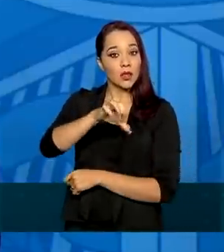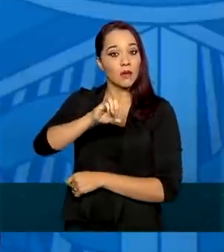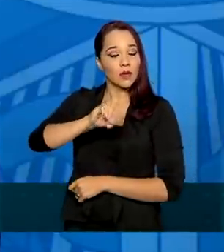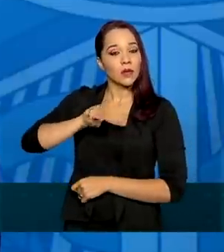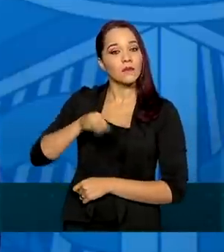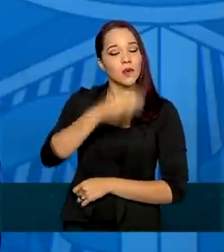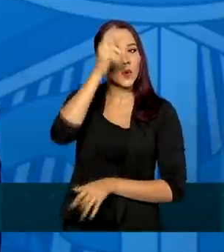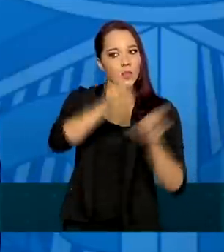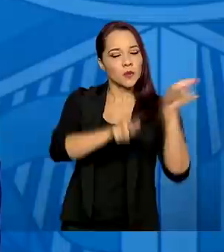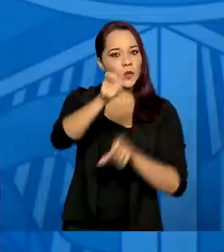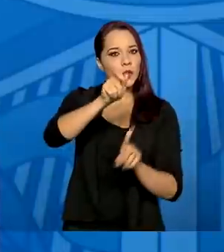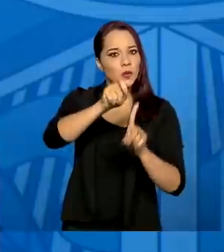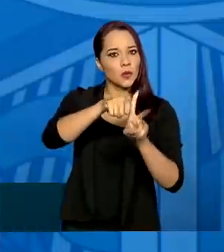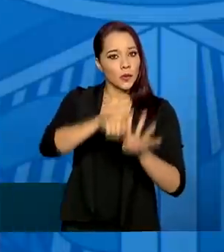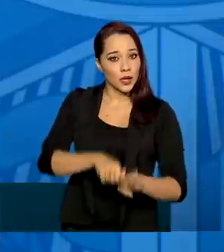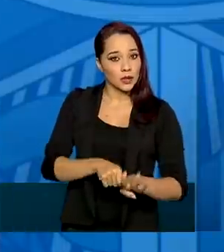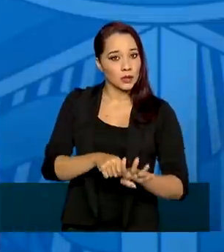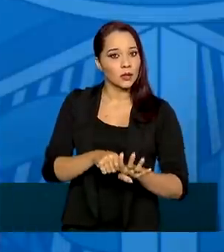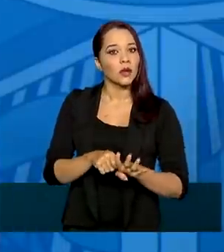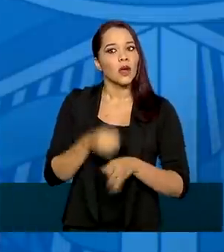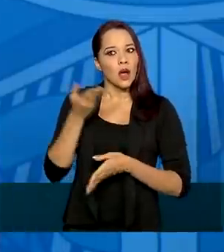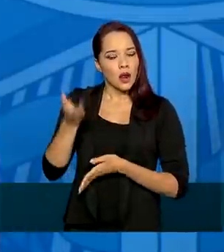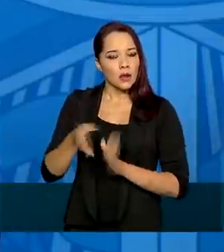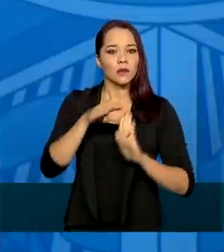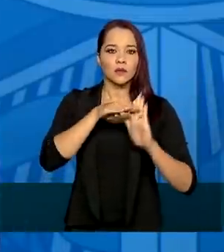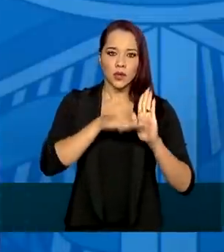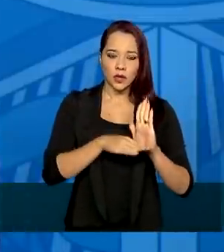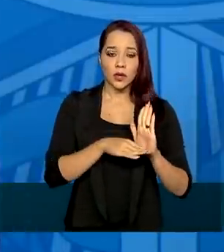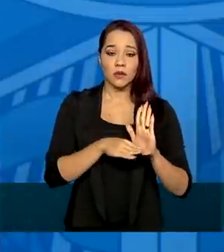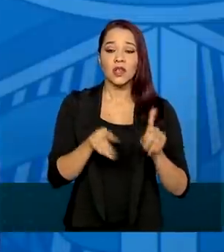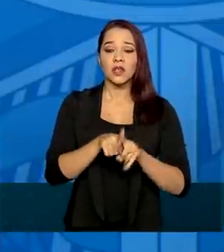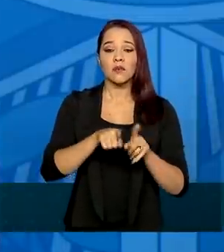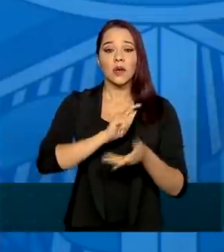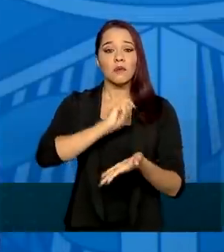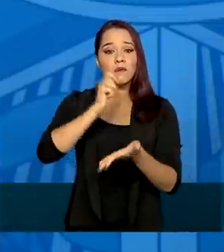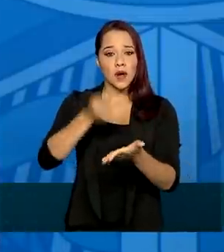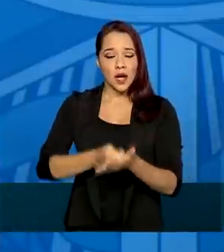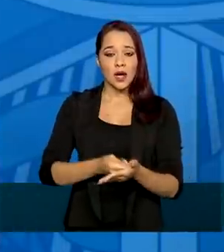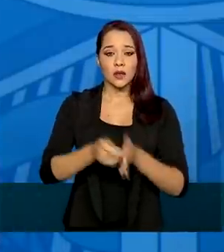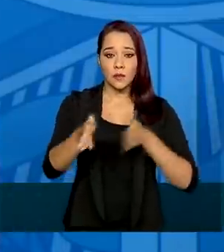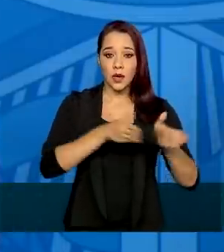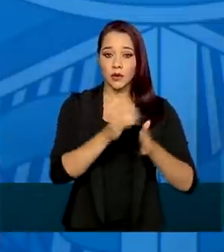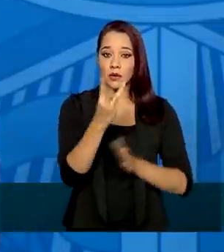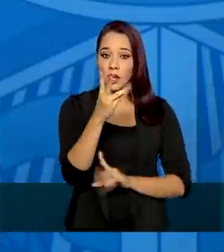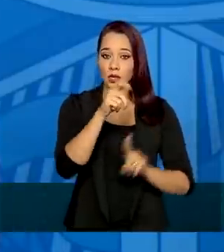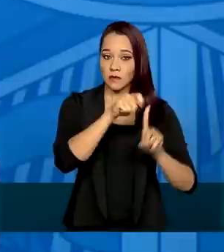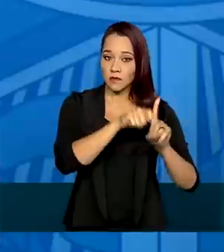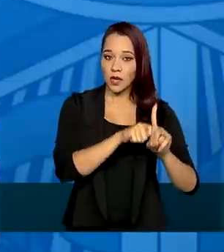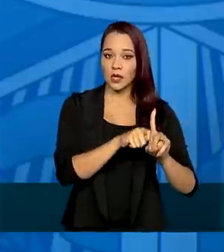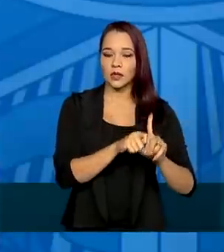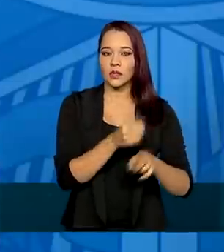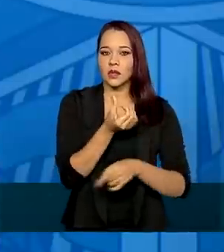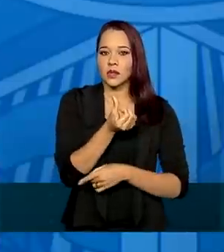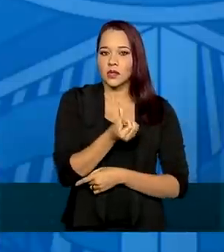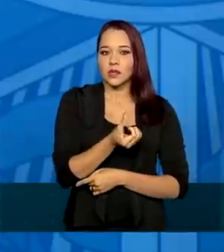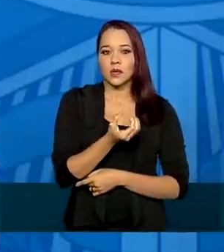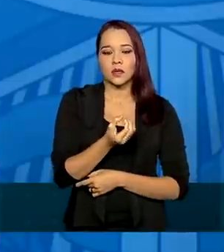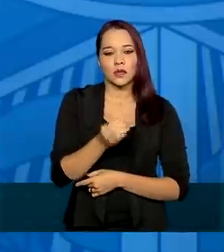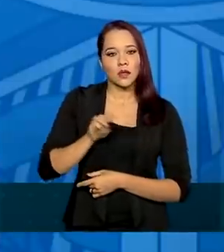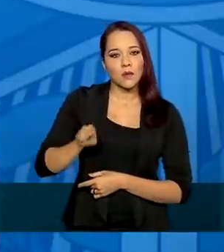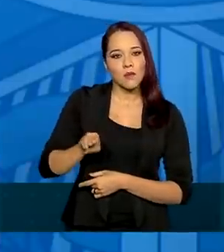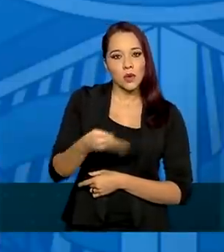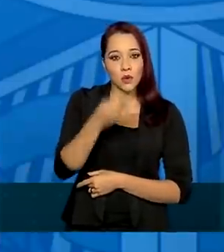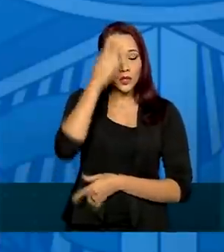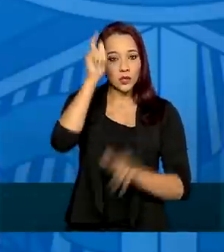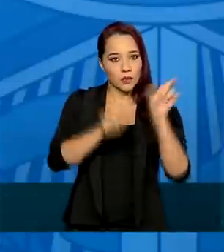pessoas por mês. Porque, além desse programa, nós pagamos durante 3 meses 60 milhões de